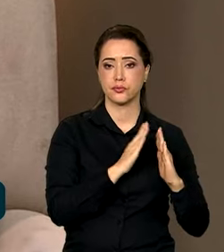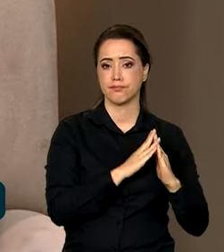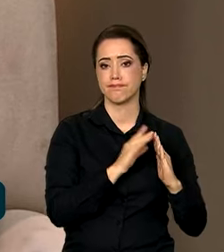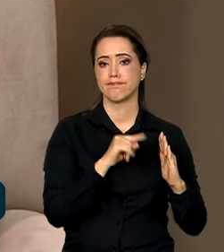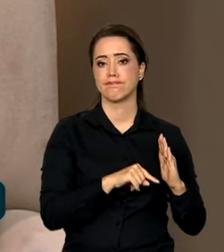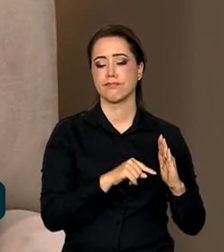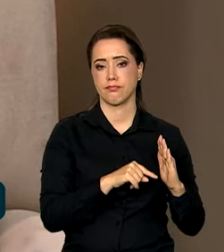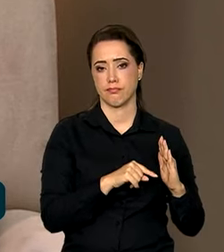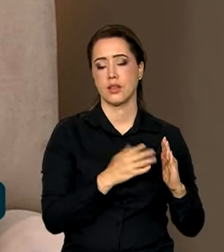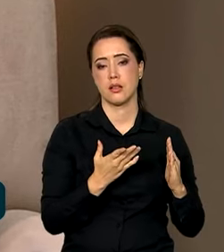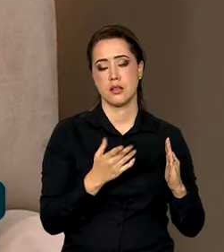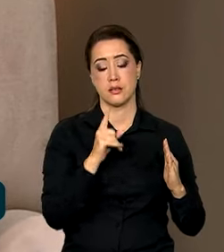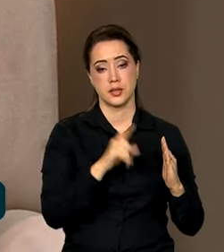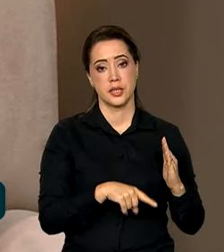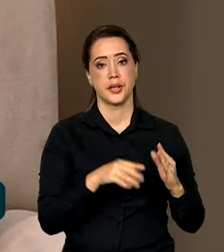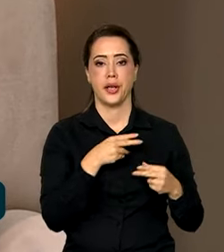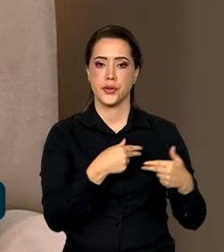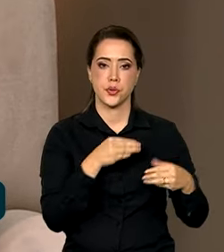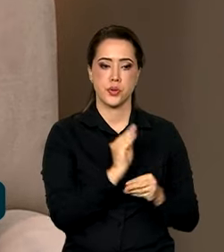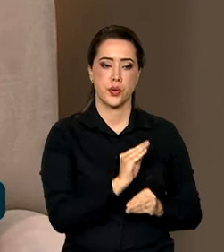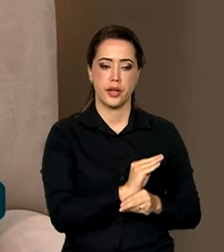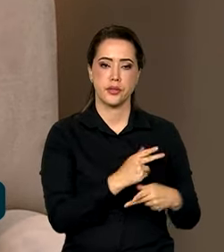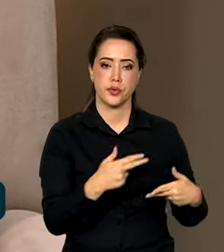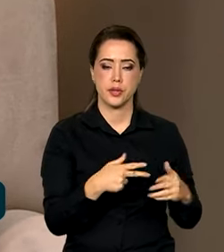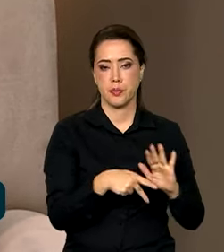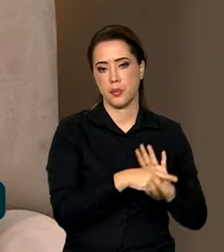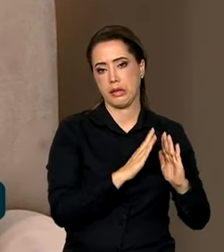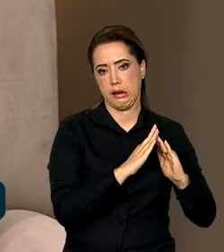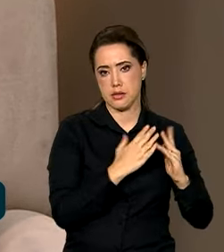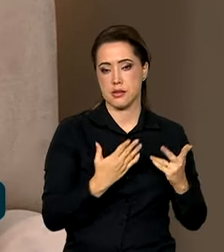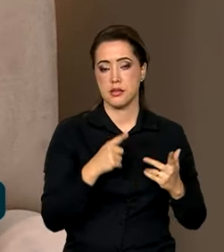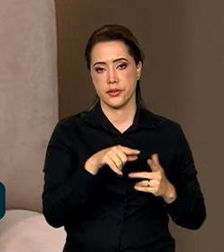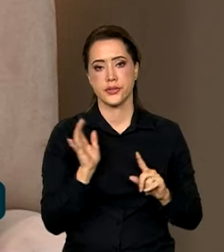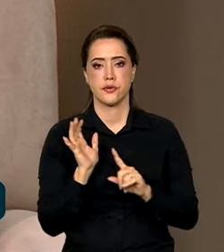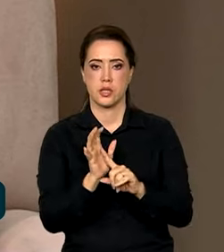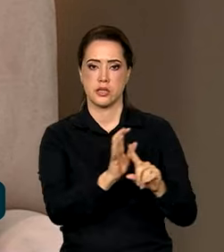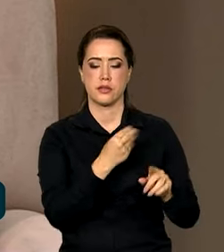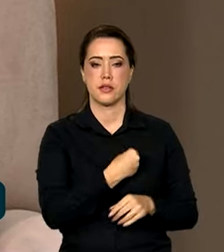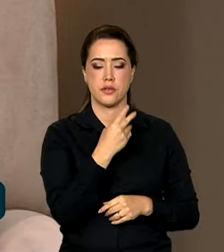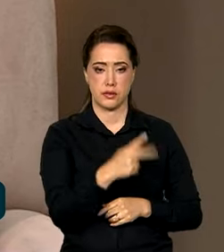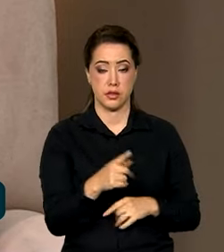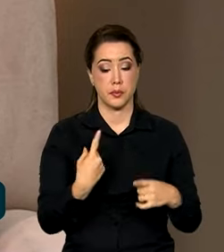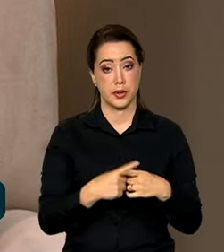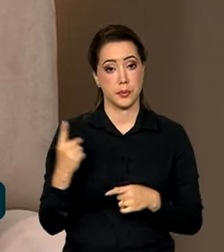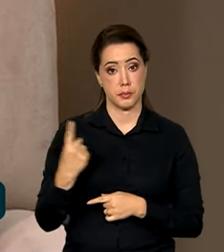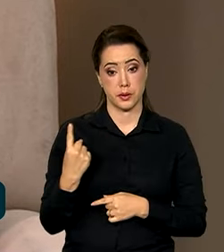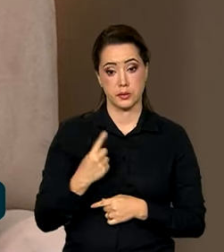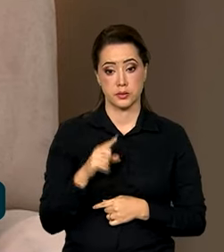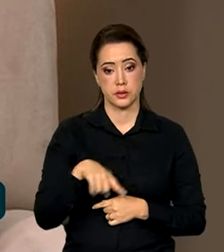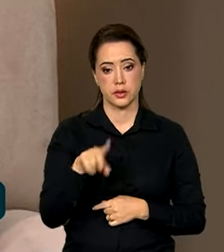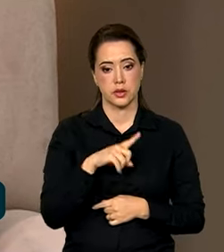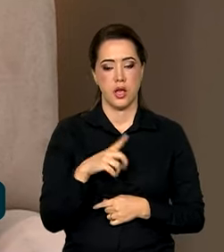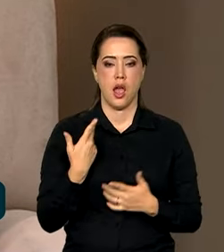trabalho dentro de casa, que são os afazeres domésticos. Isso acaba impactando no cotidiano da vida dela, porque, primeiro, ela